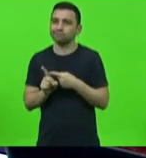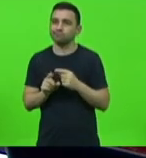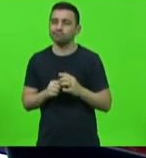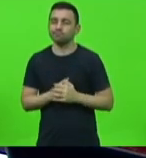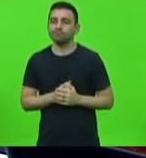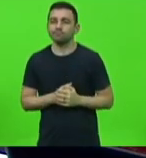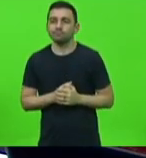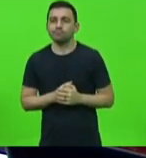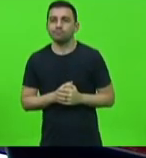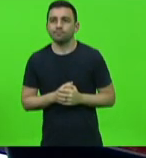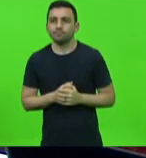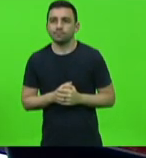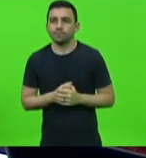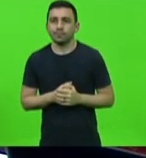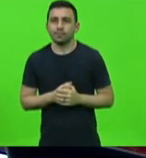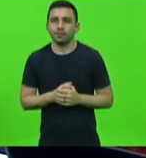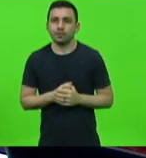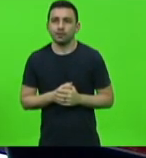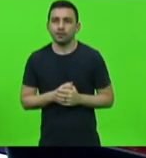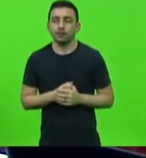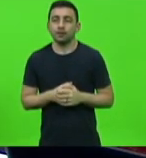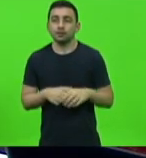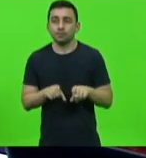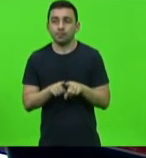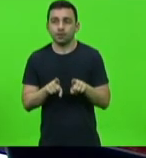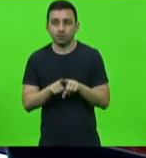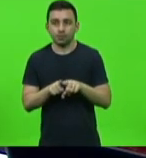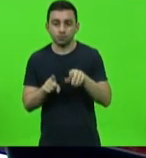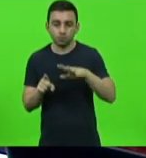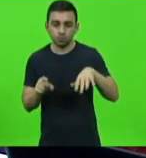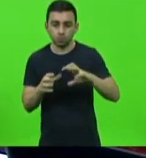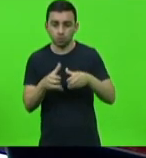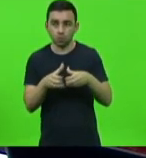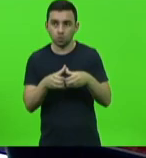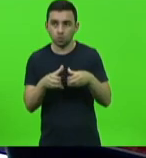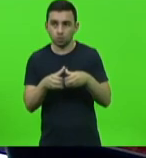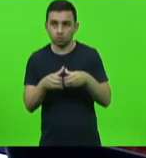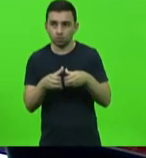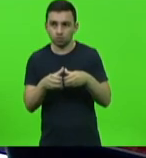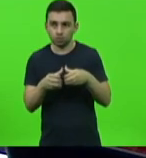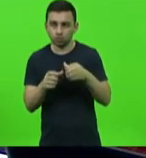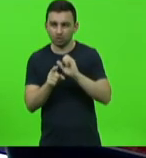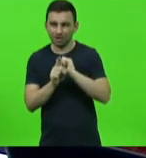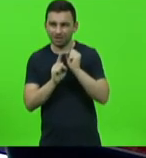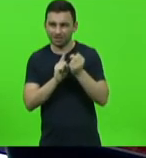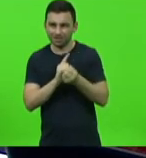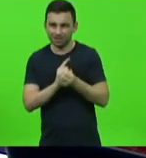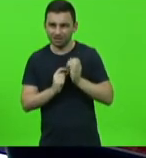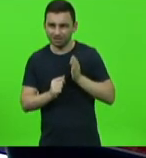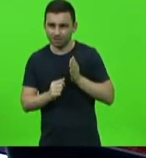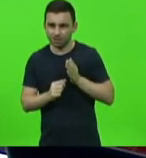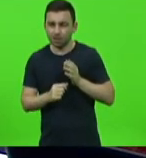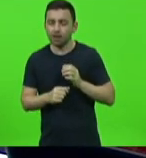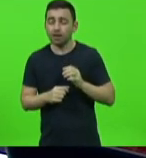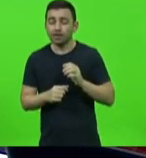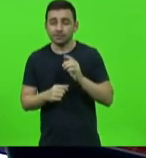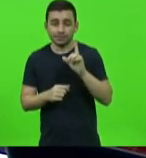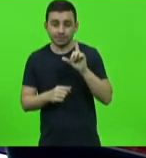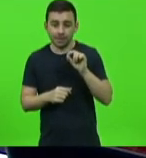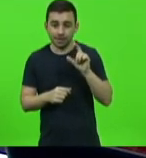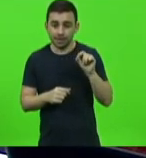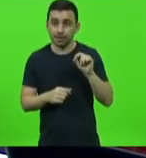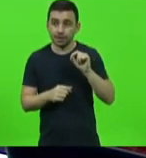de acordo inclusive com a sociedade brasileira de cardiologia uma em cada cem crianças